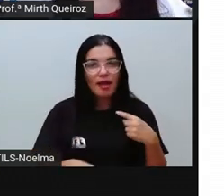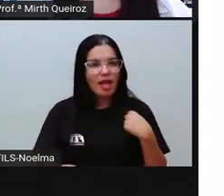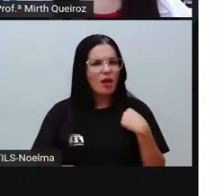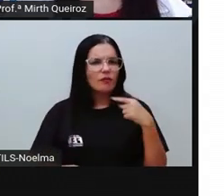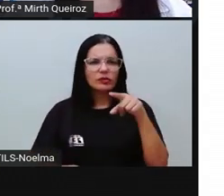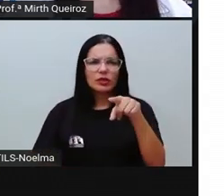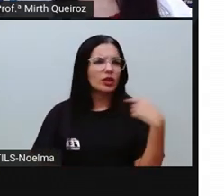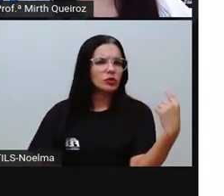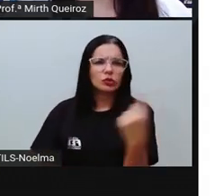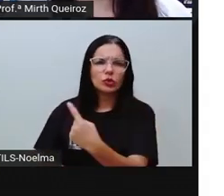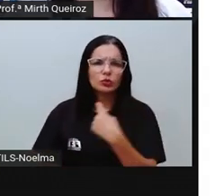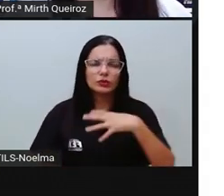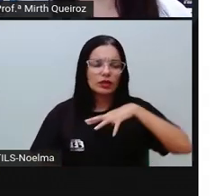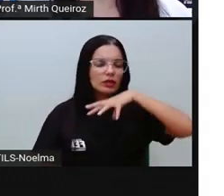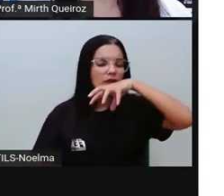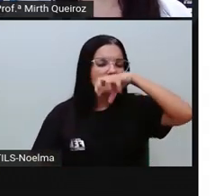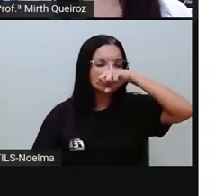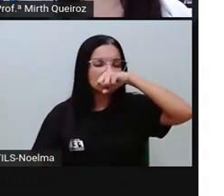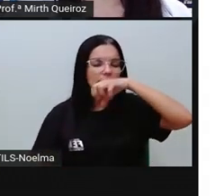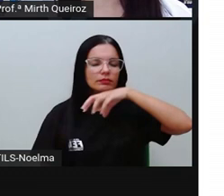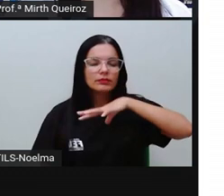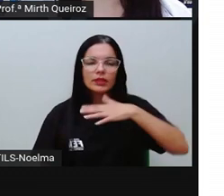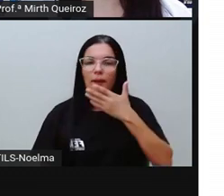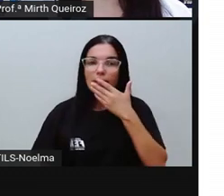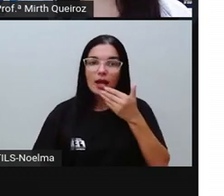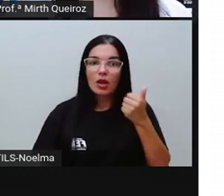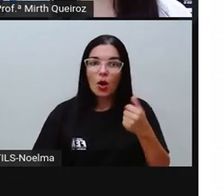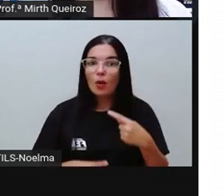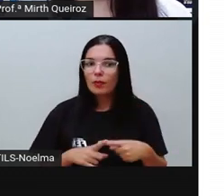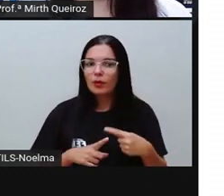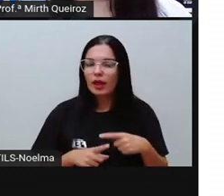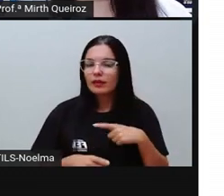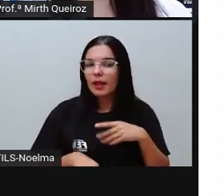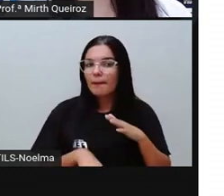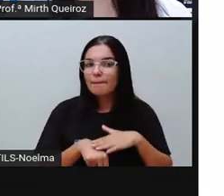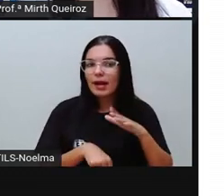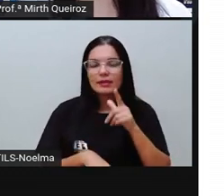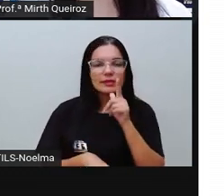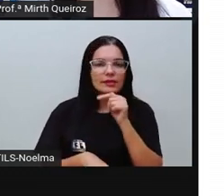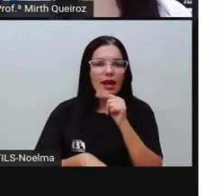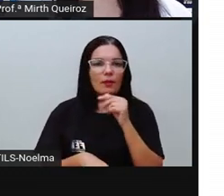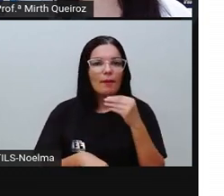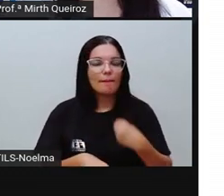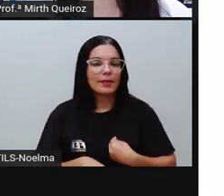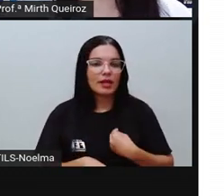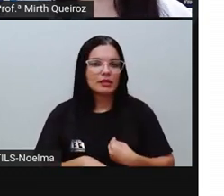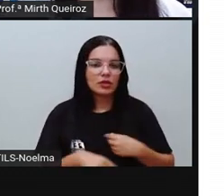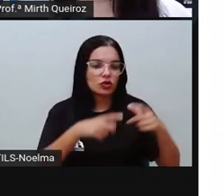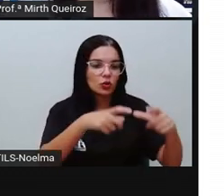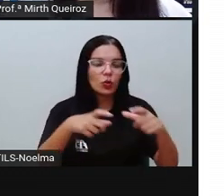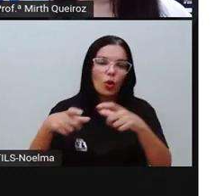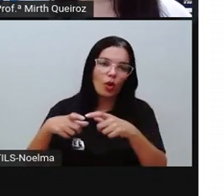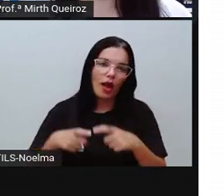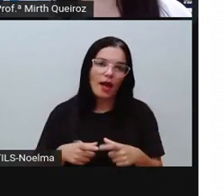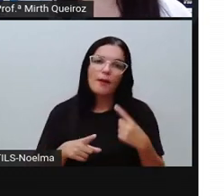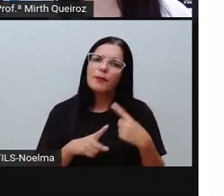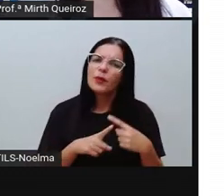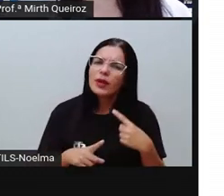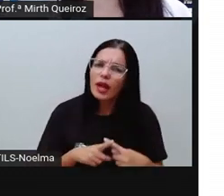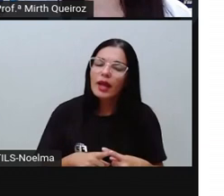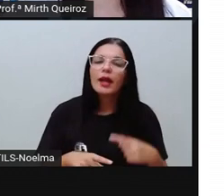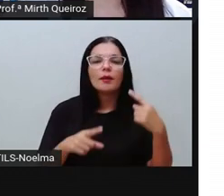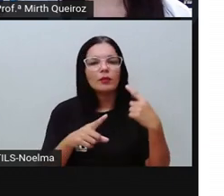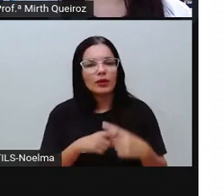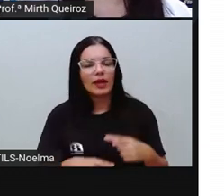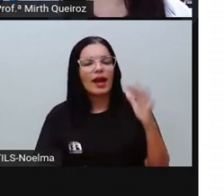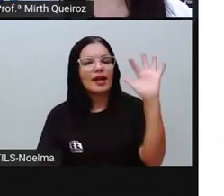o ar vai estar mais úmido, vai haver a presença maior de água, né? Uma vez que as plantas, elas liberam essa água através da